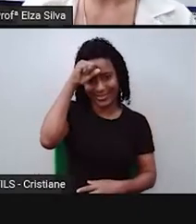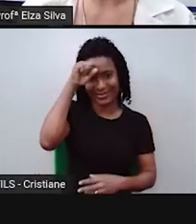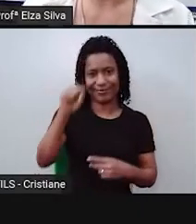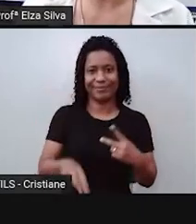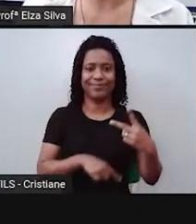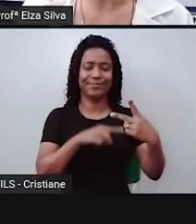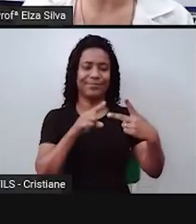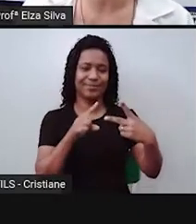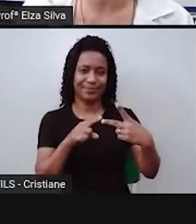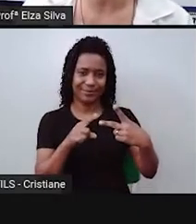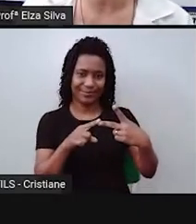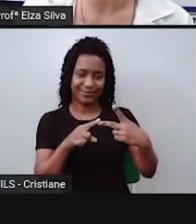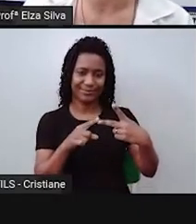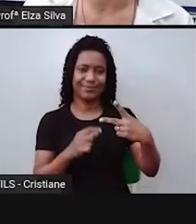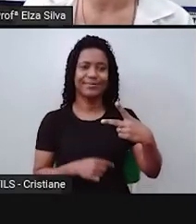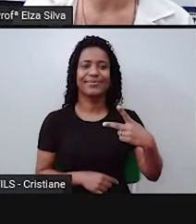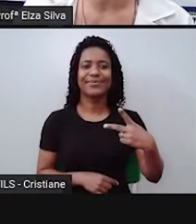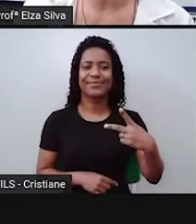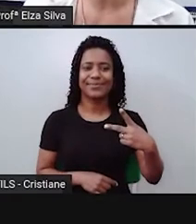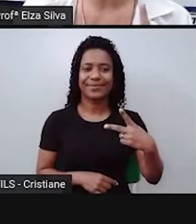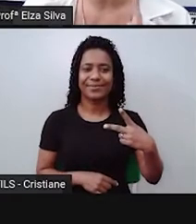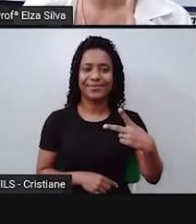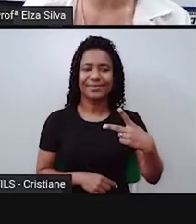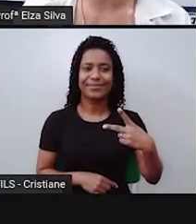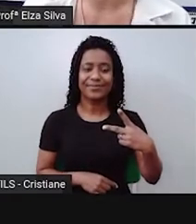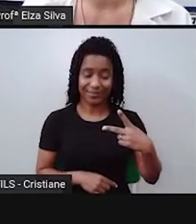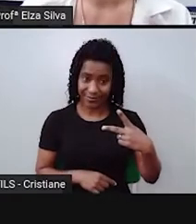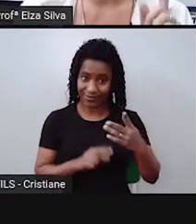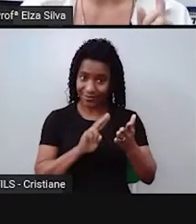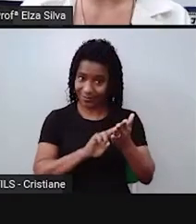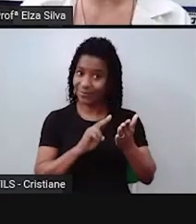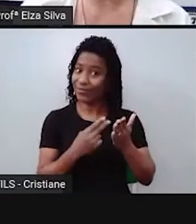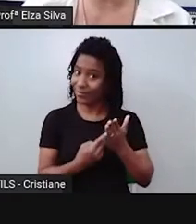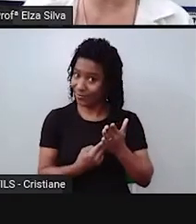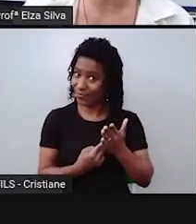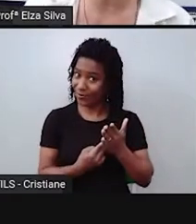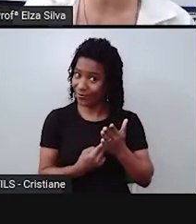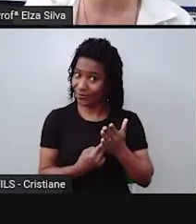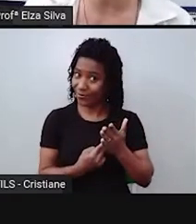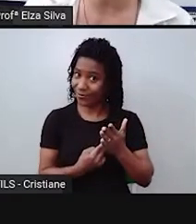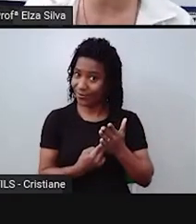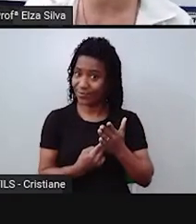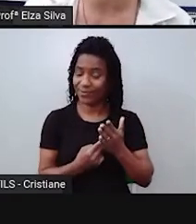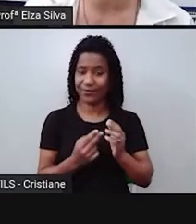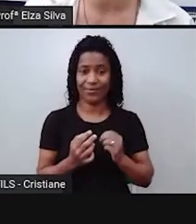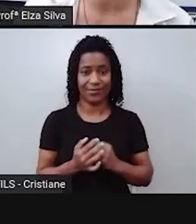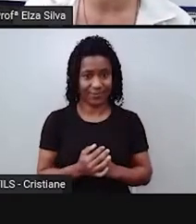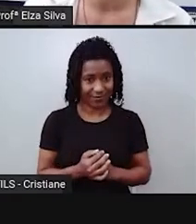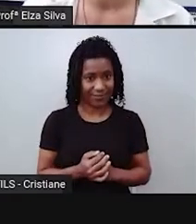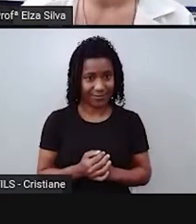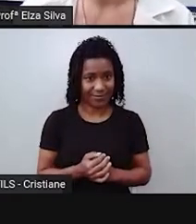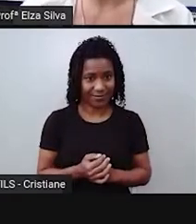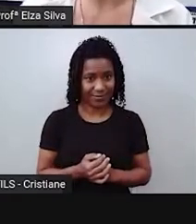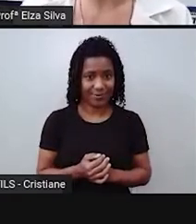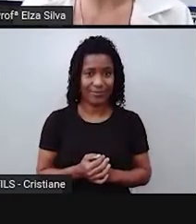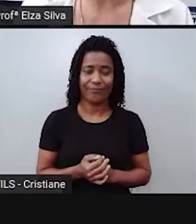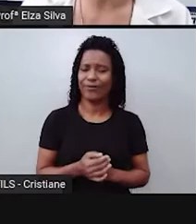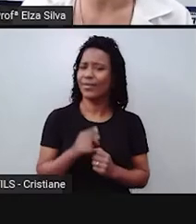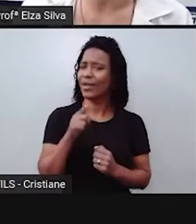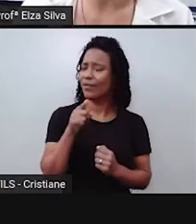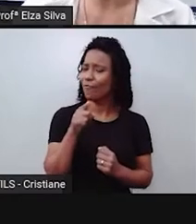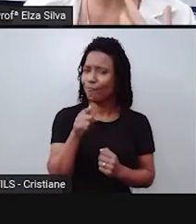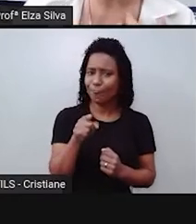How do you use going to do? So, how do you use going to? Como